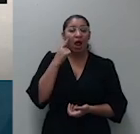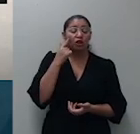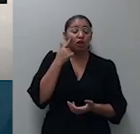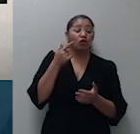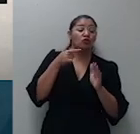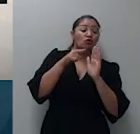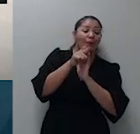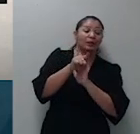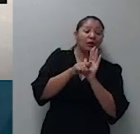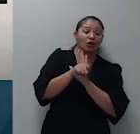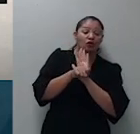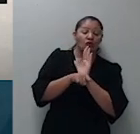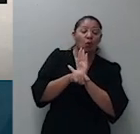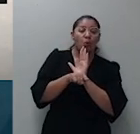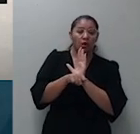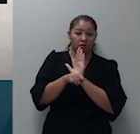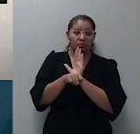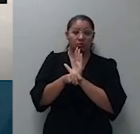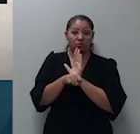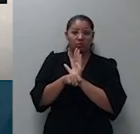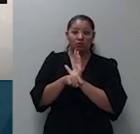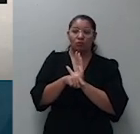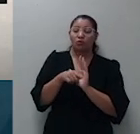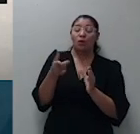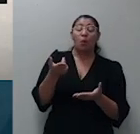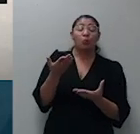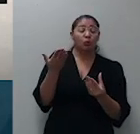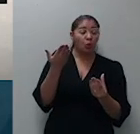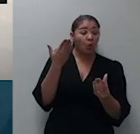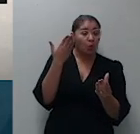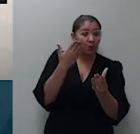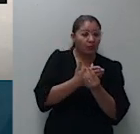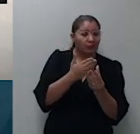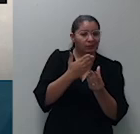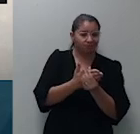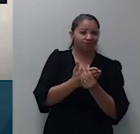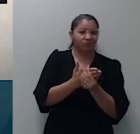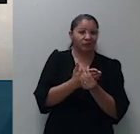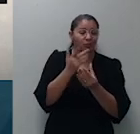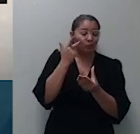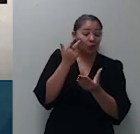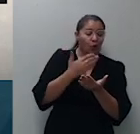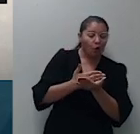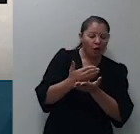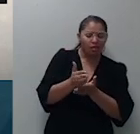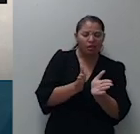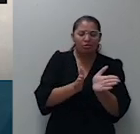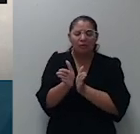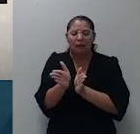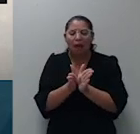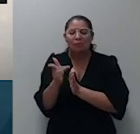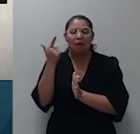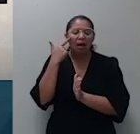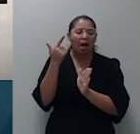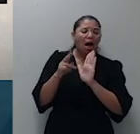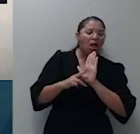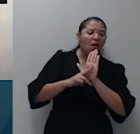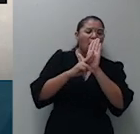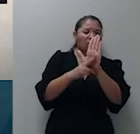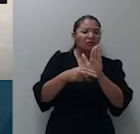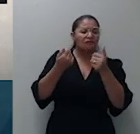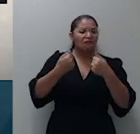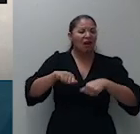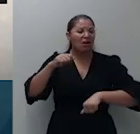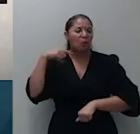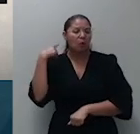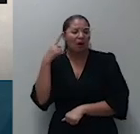monatória, por considerar o início do prazo para apresentação da defesa, ação,